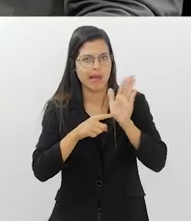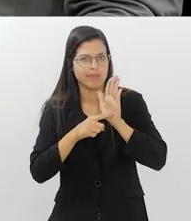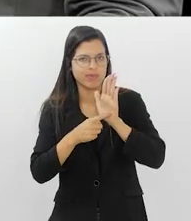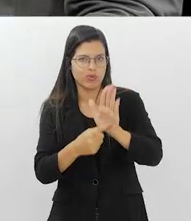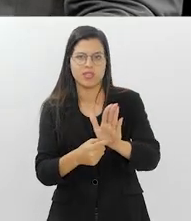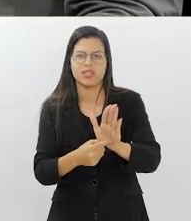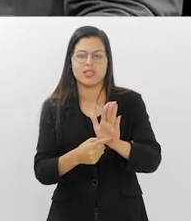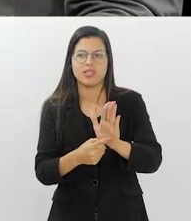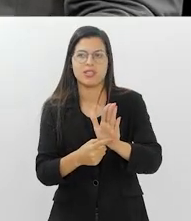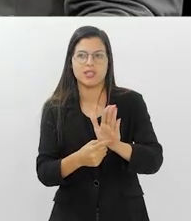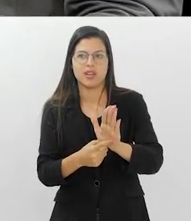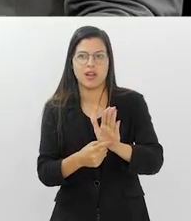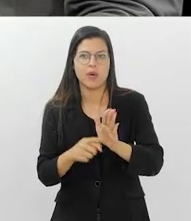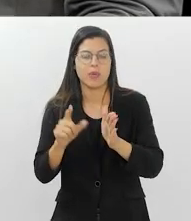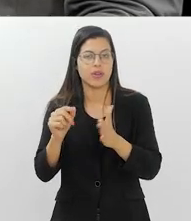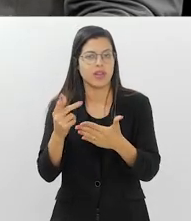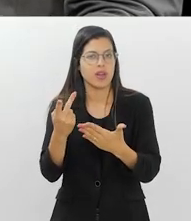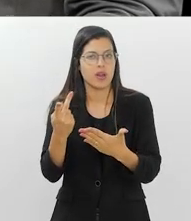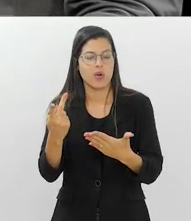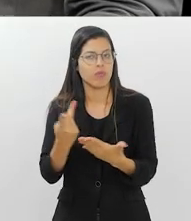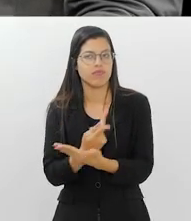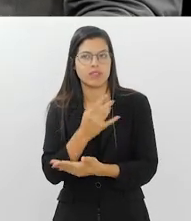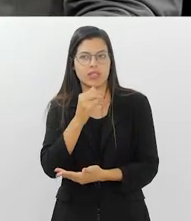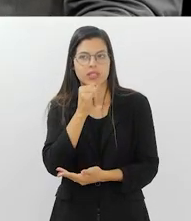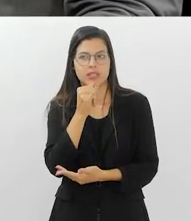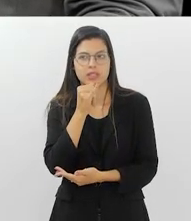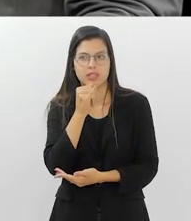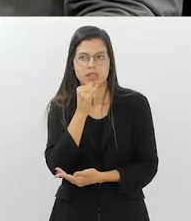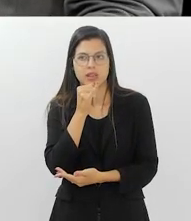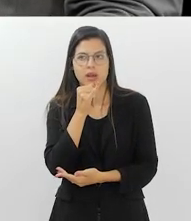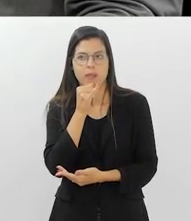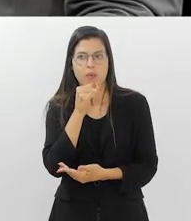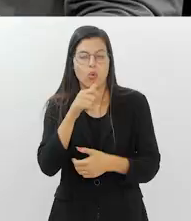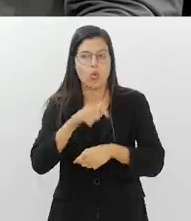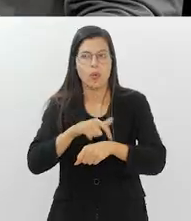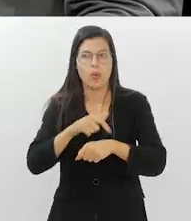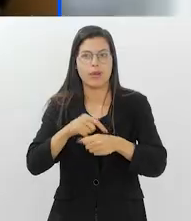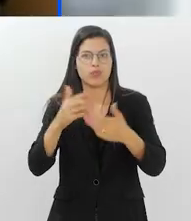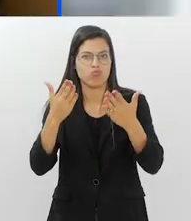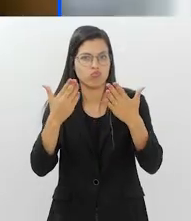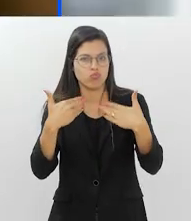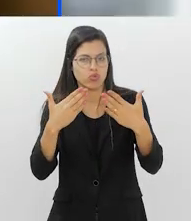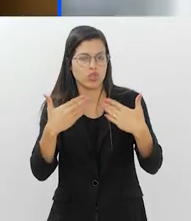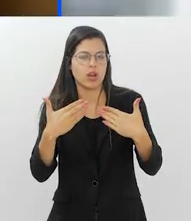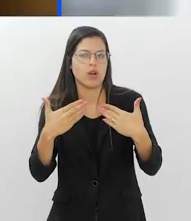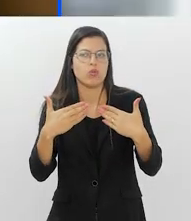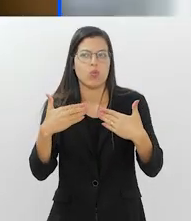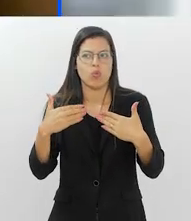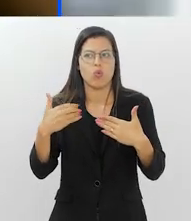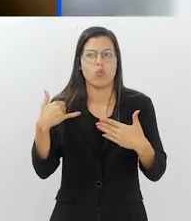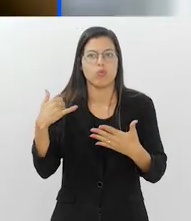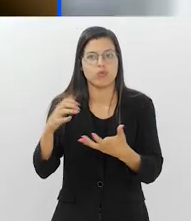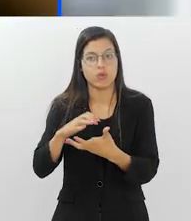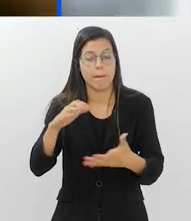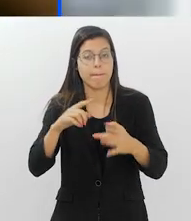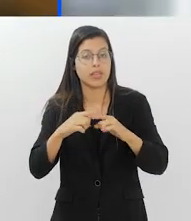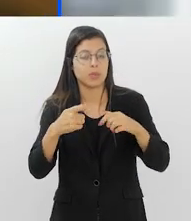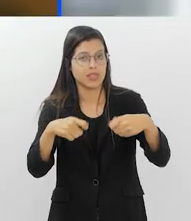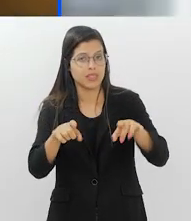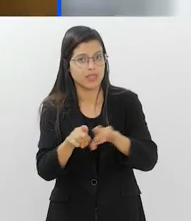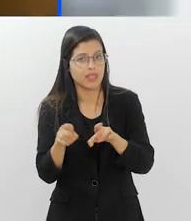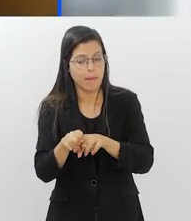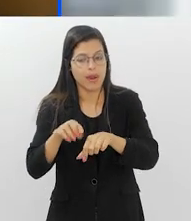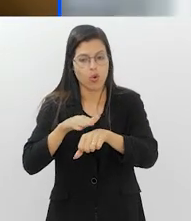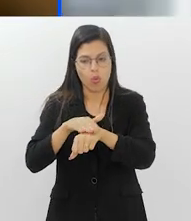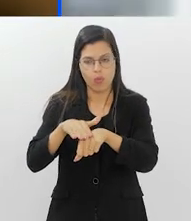como é que, o que acontece, então, por exemplo, durante uma onda de calor com os idosos, mas a gente precisa